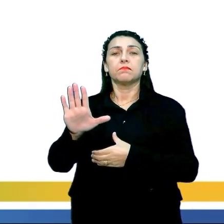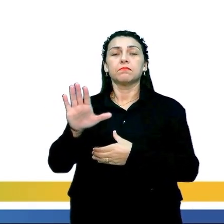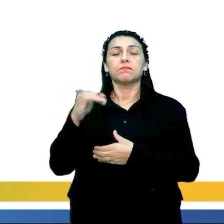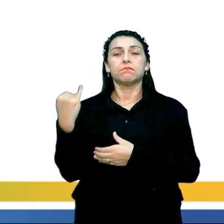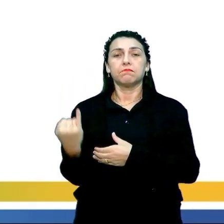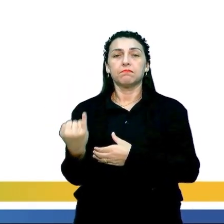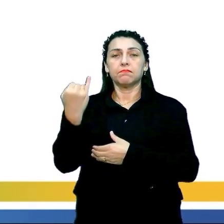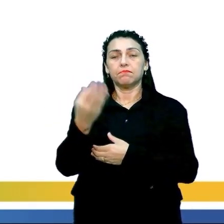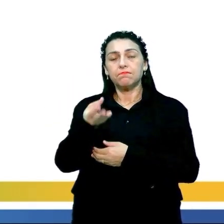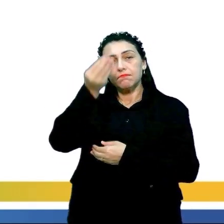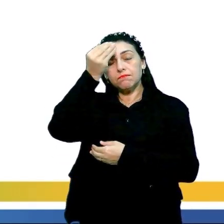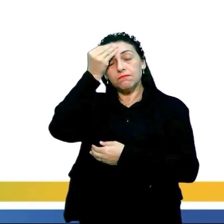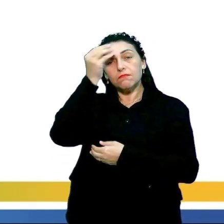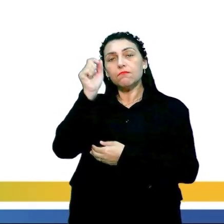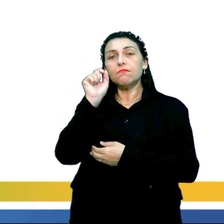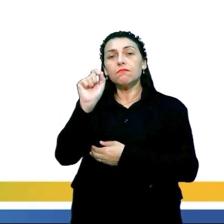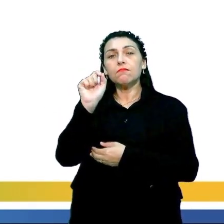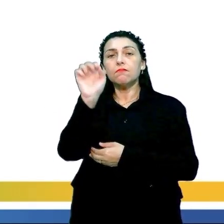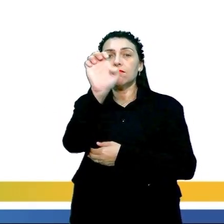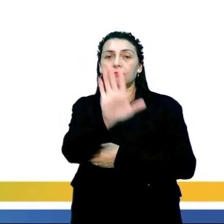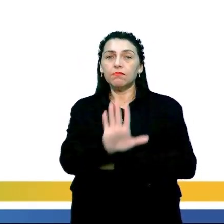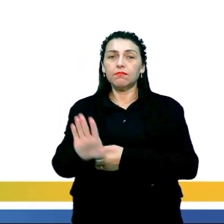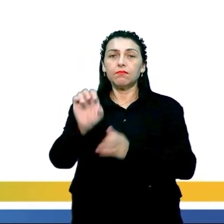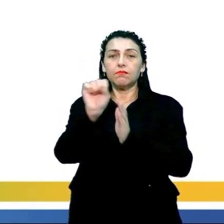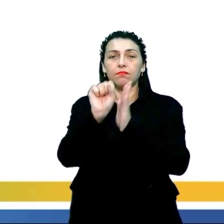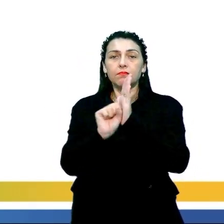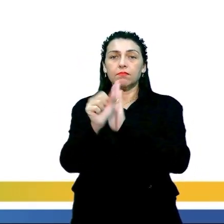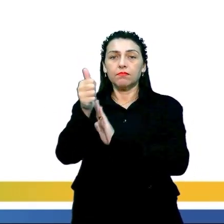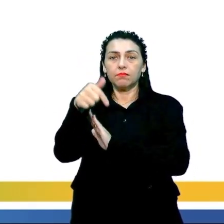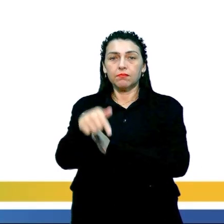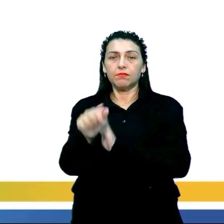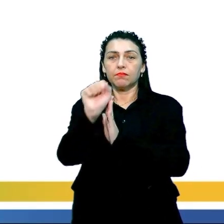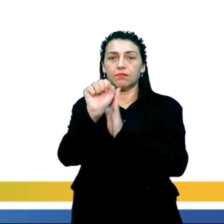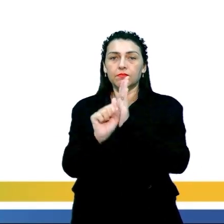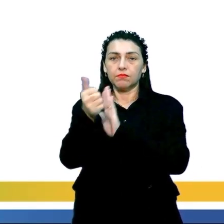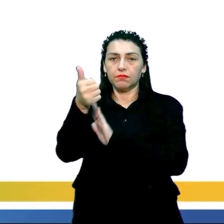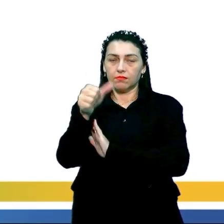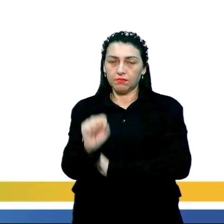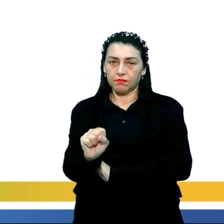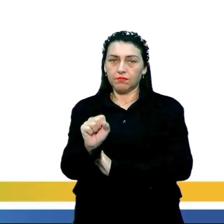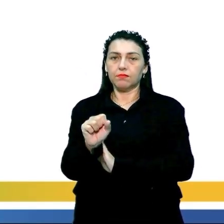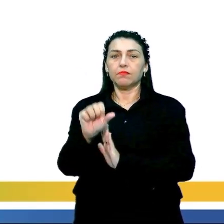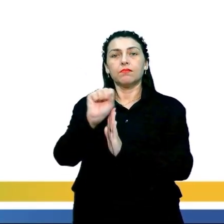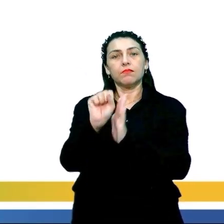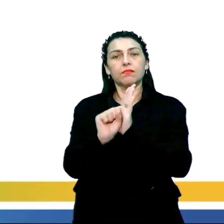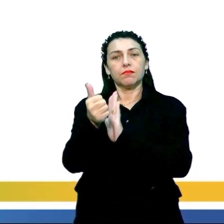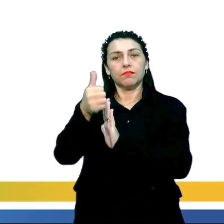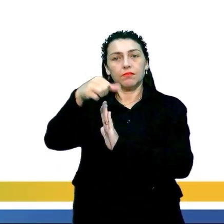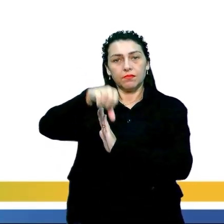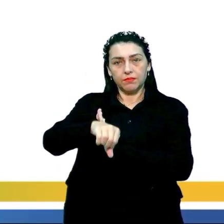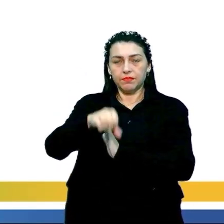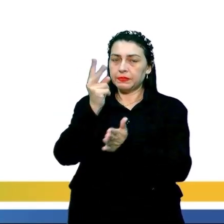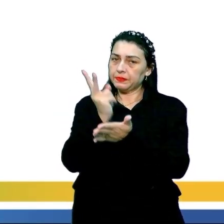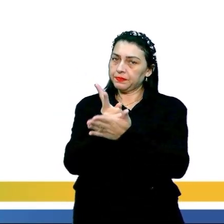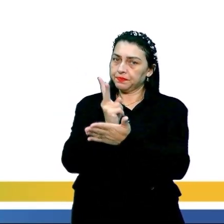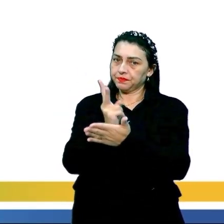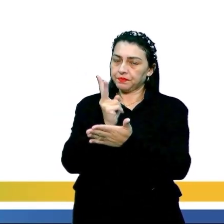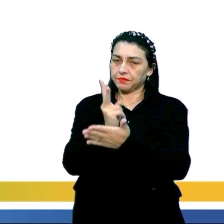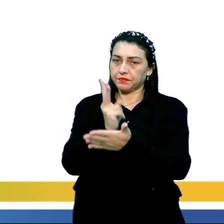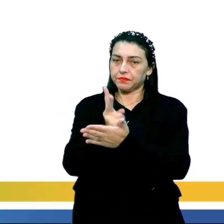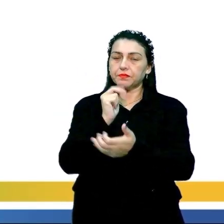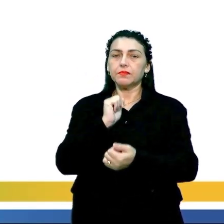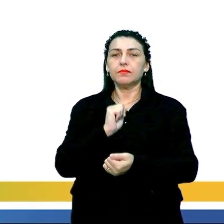ter em mente que a Europa do século XVII, século XVIII, século XIX, sempre foram